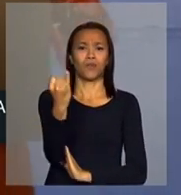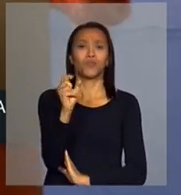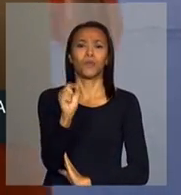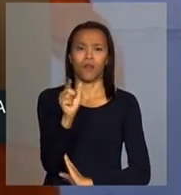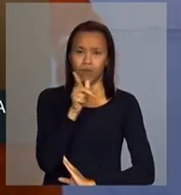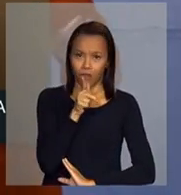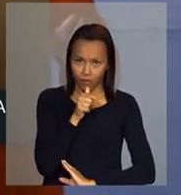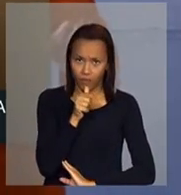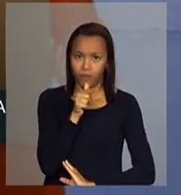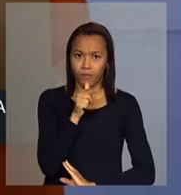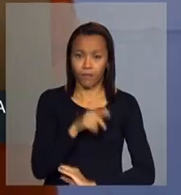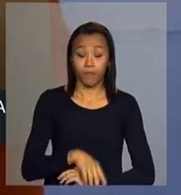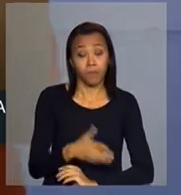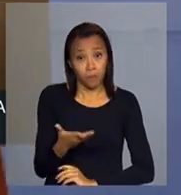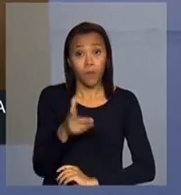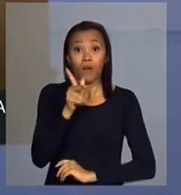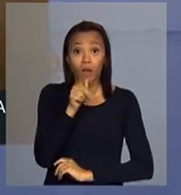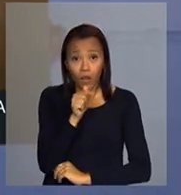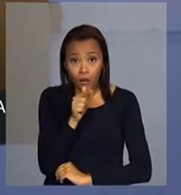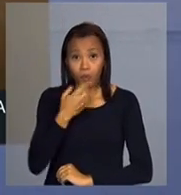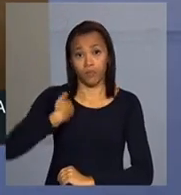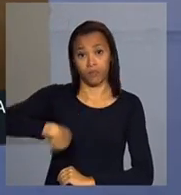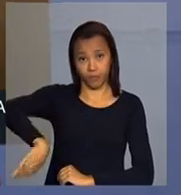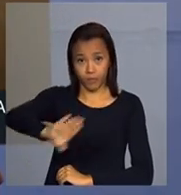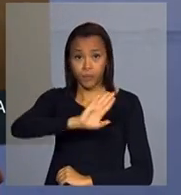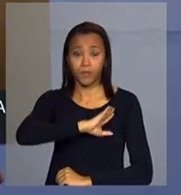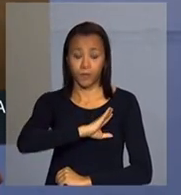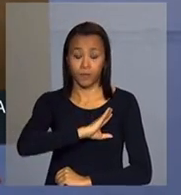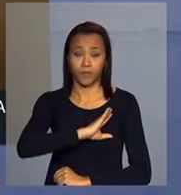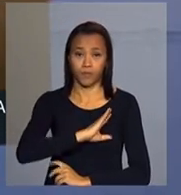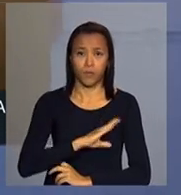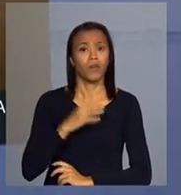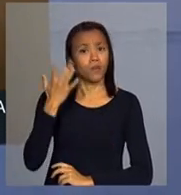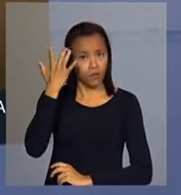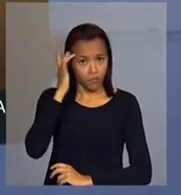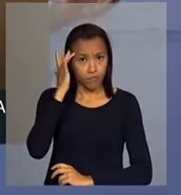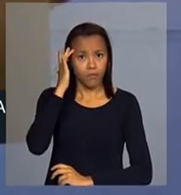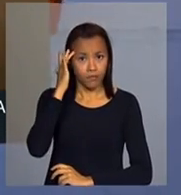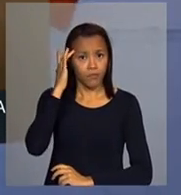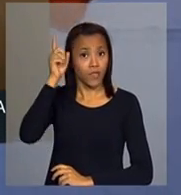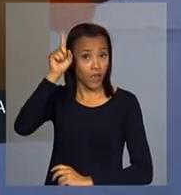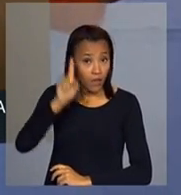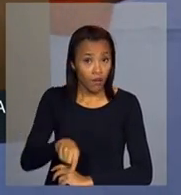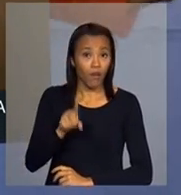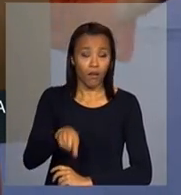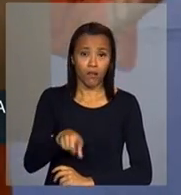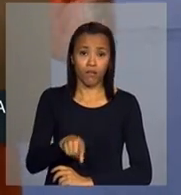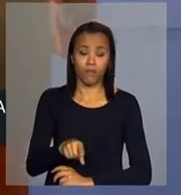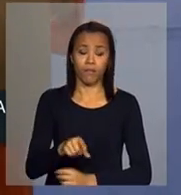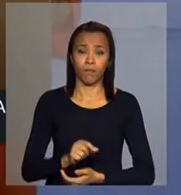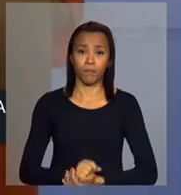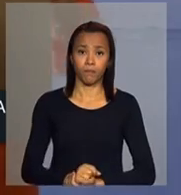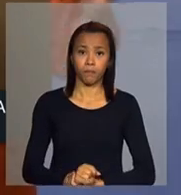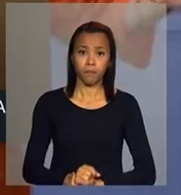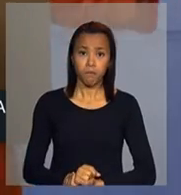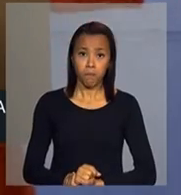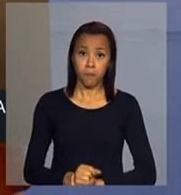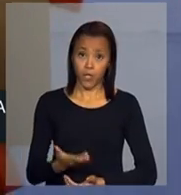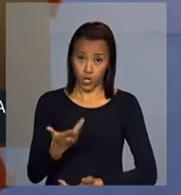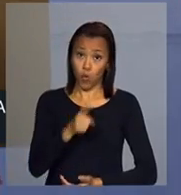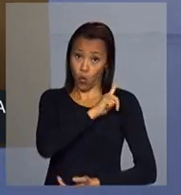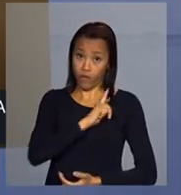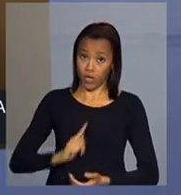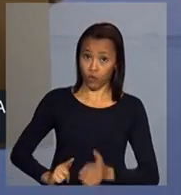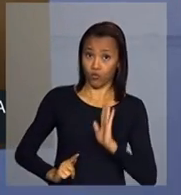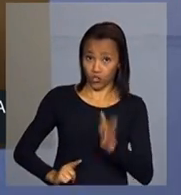a água, para nós, eu acho que, de fato, uma questão que o governador